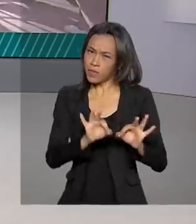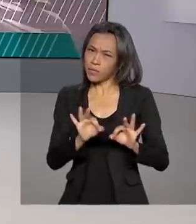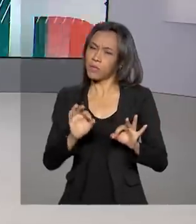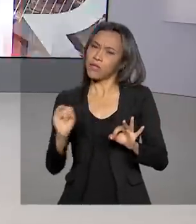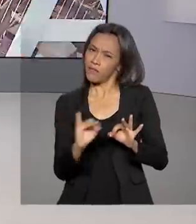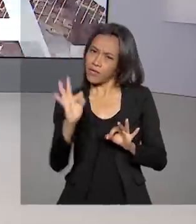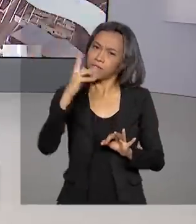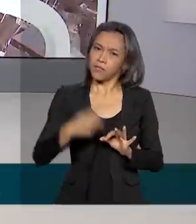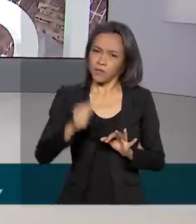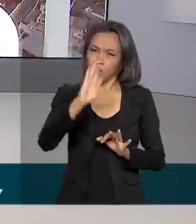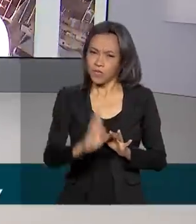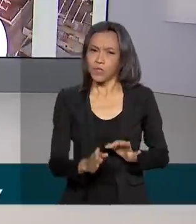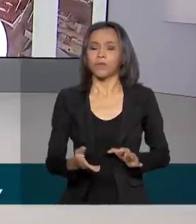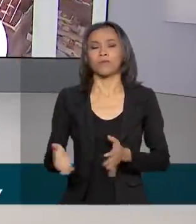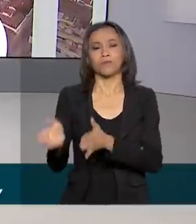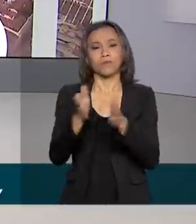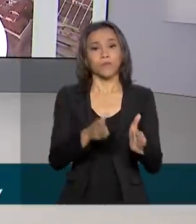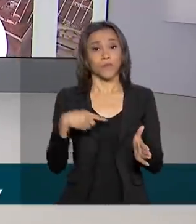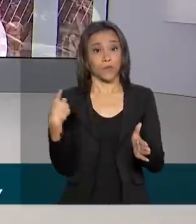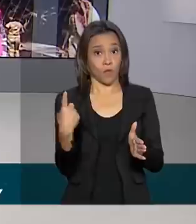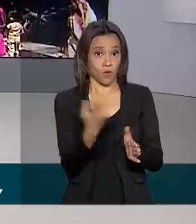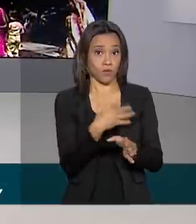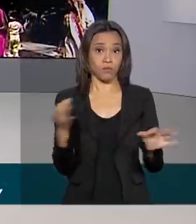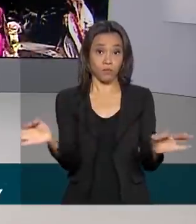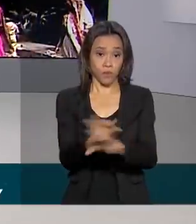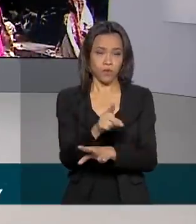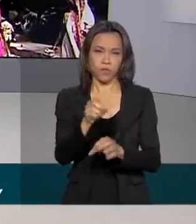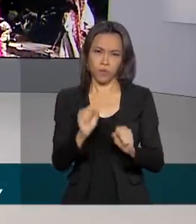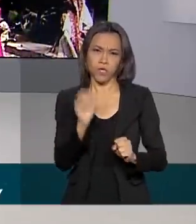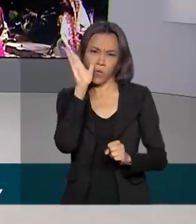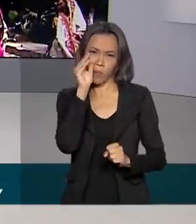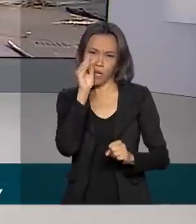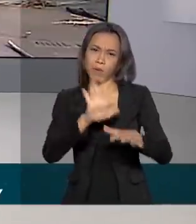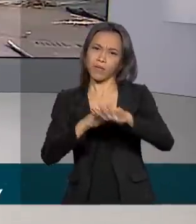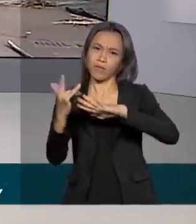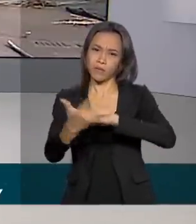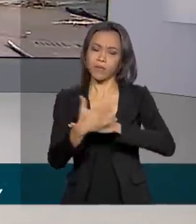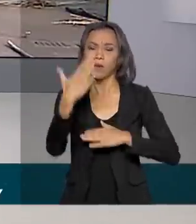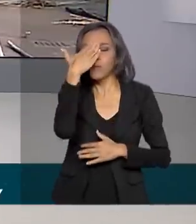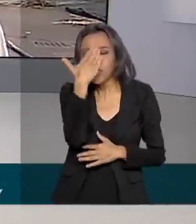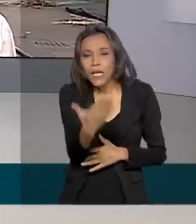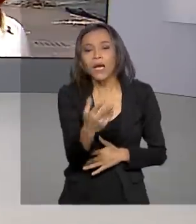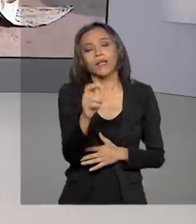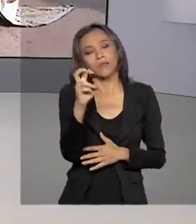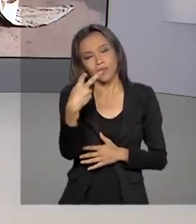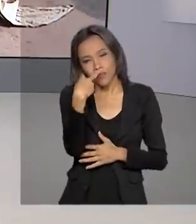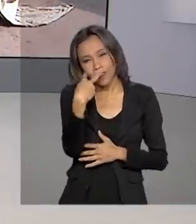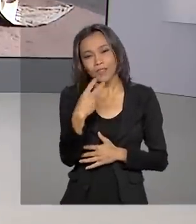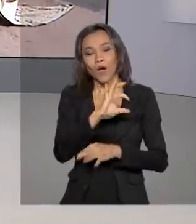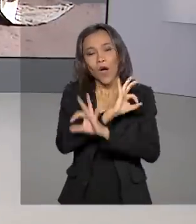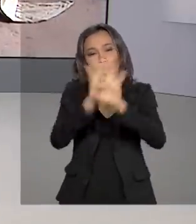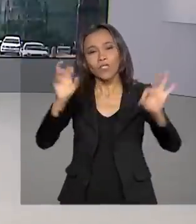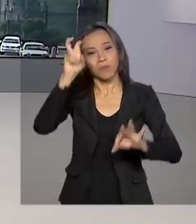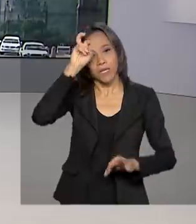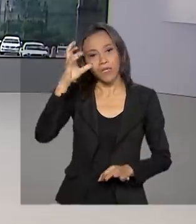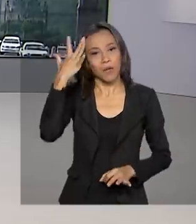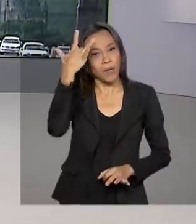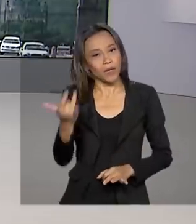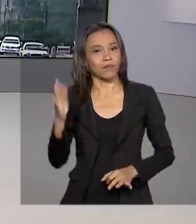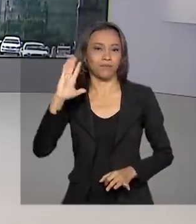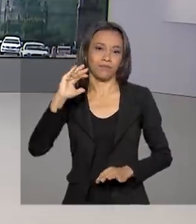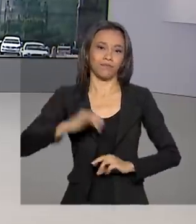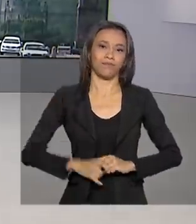Nós ficamos por aqui, você pode nos acompanhar também pelas redes sociais. Obrigada pela sua audiência, ótima quinta-feira e até amanhã. Tchau, tchau.